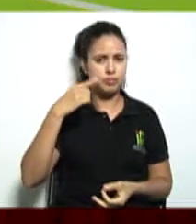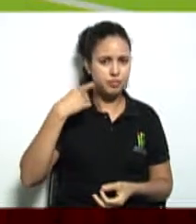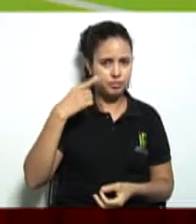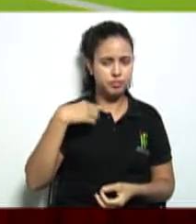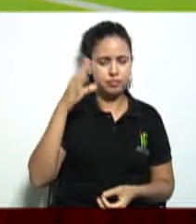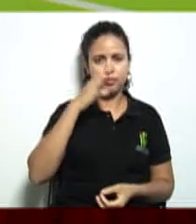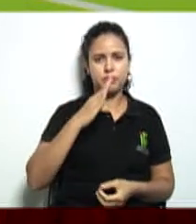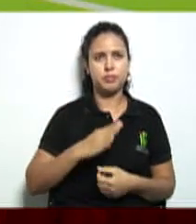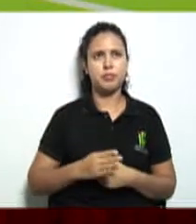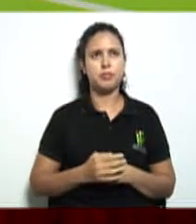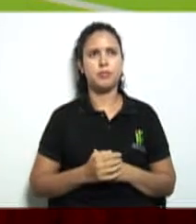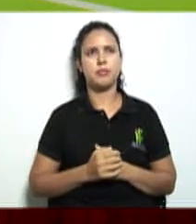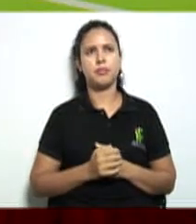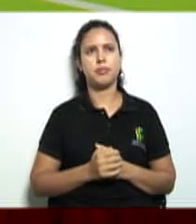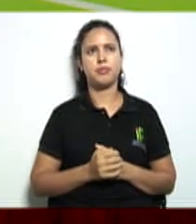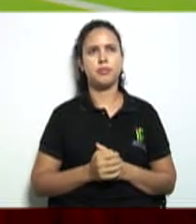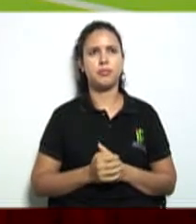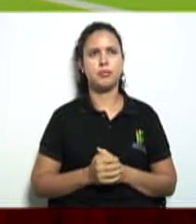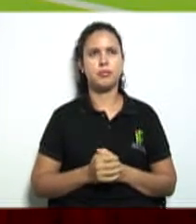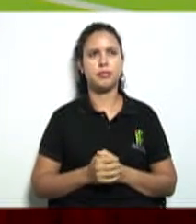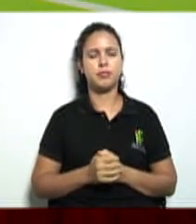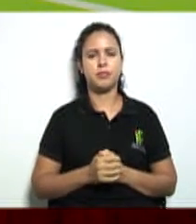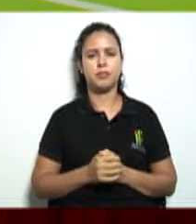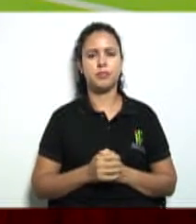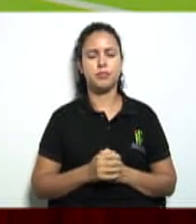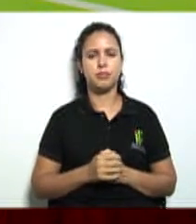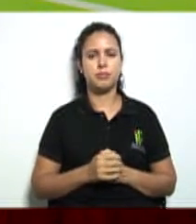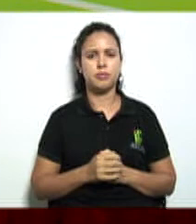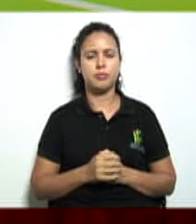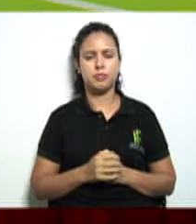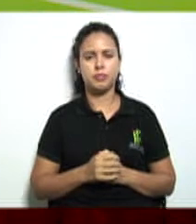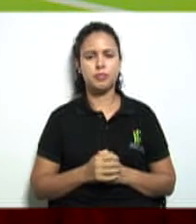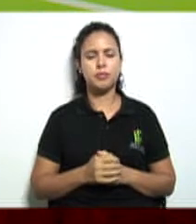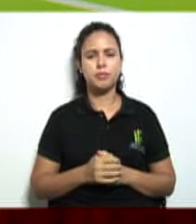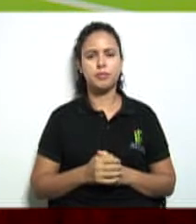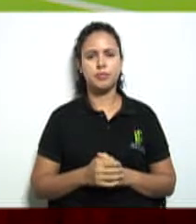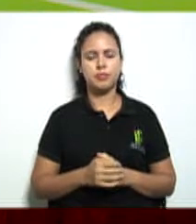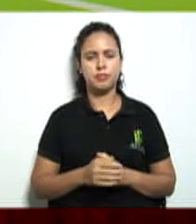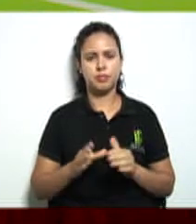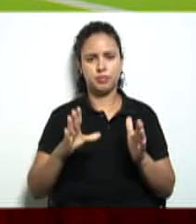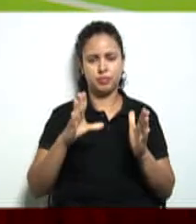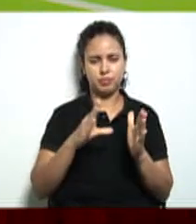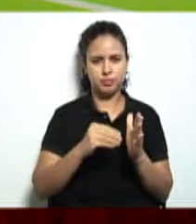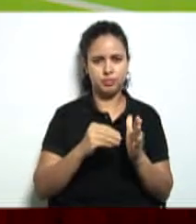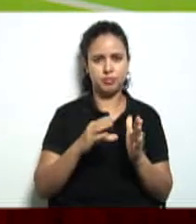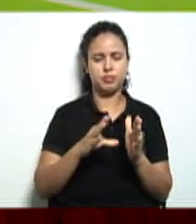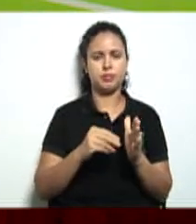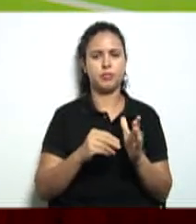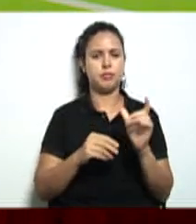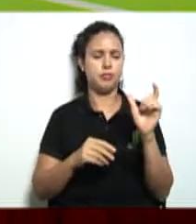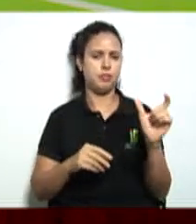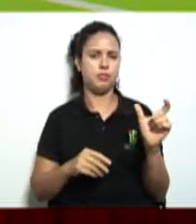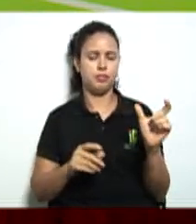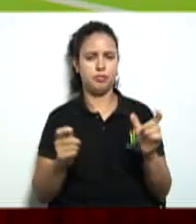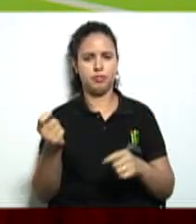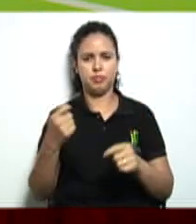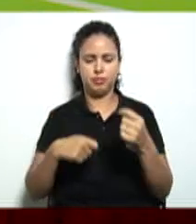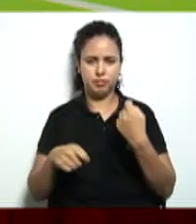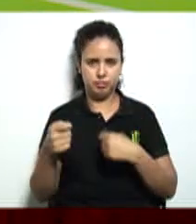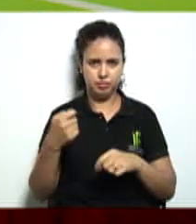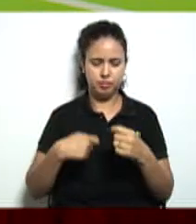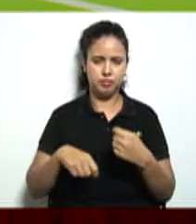conselho mas enfim me fugiu a palavra mas é isso mesmo a cópia da carteira dele lá do conselho que ele é